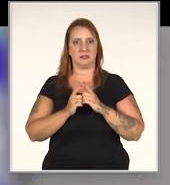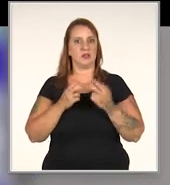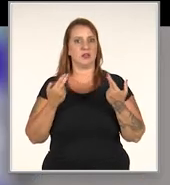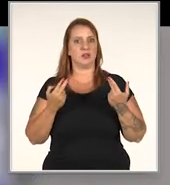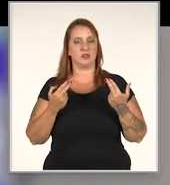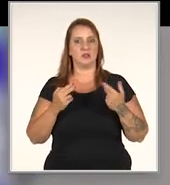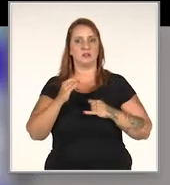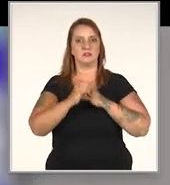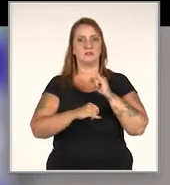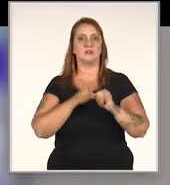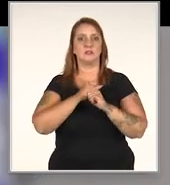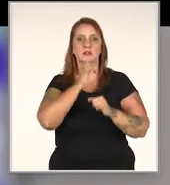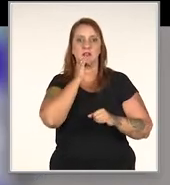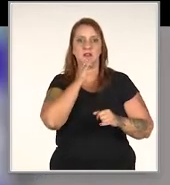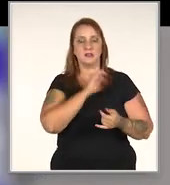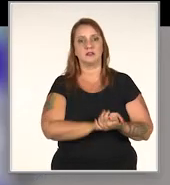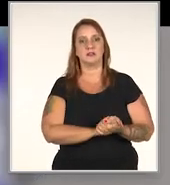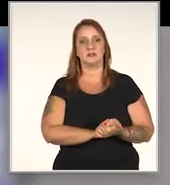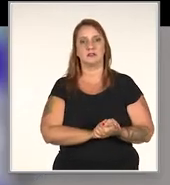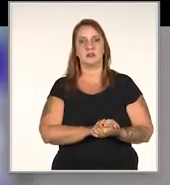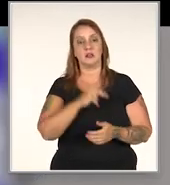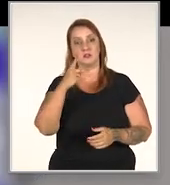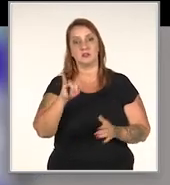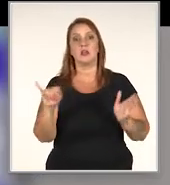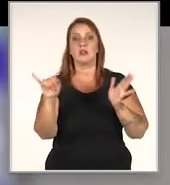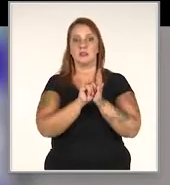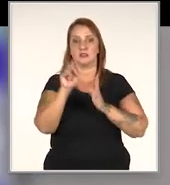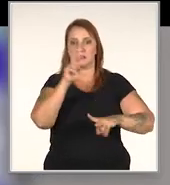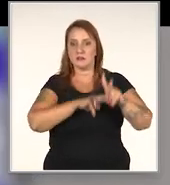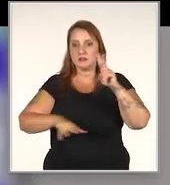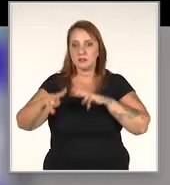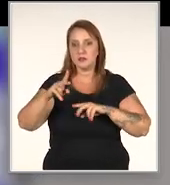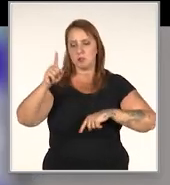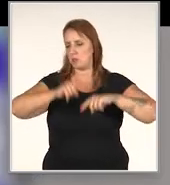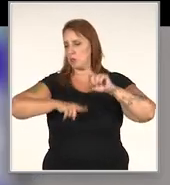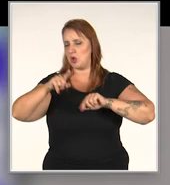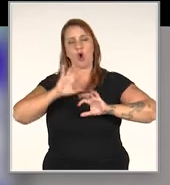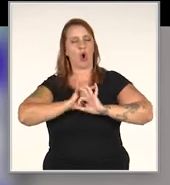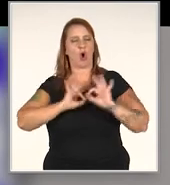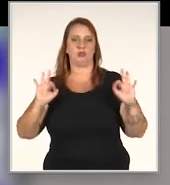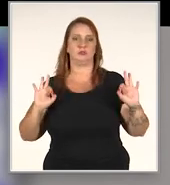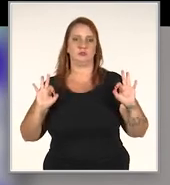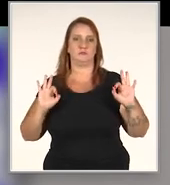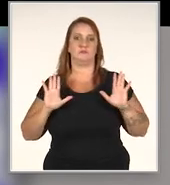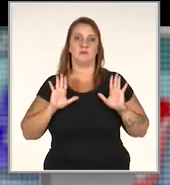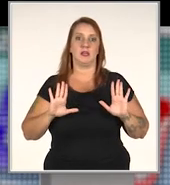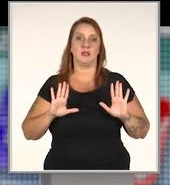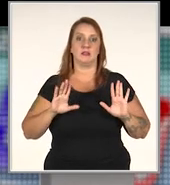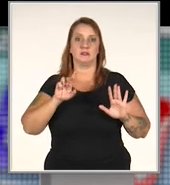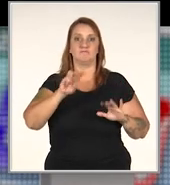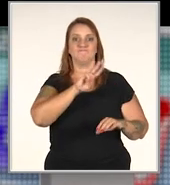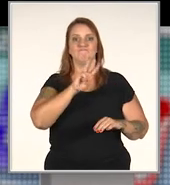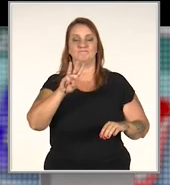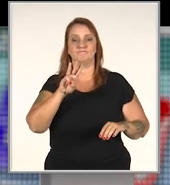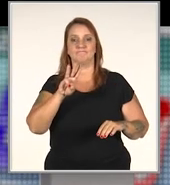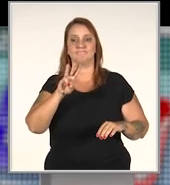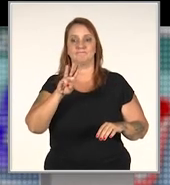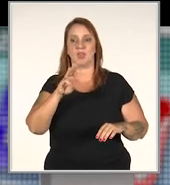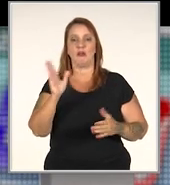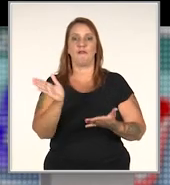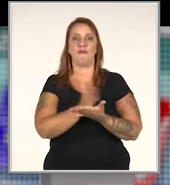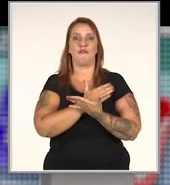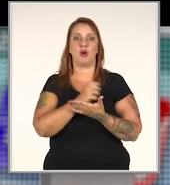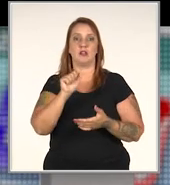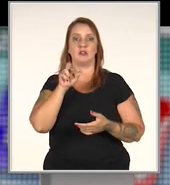atendimento. E a mesma coisa no site, por exemplo, Imagina lá que a sua identidade visual é linda, os produtos são ótimos, mas o seu site